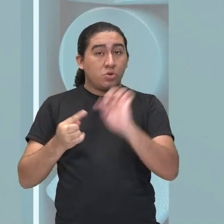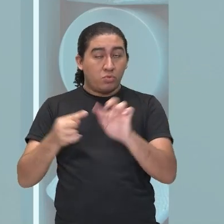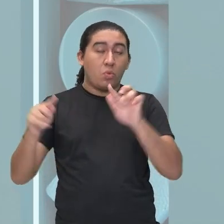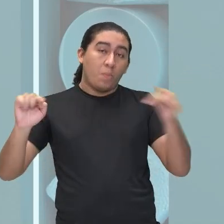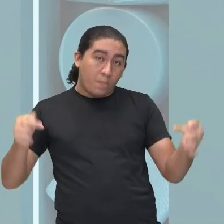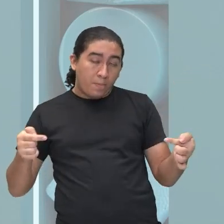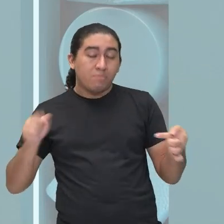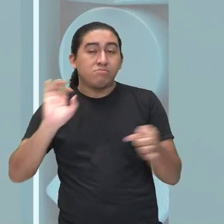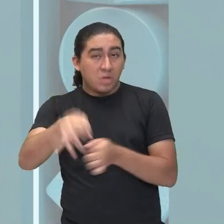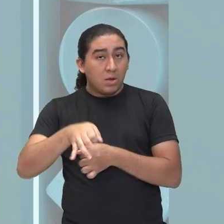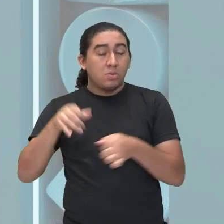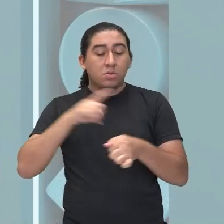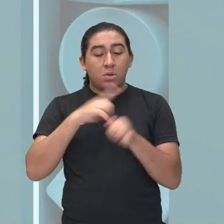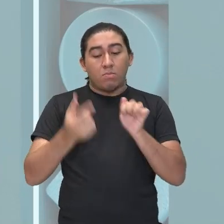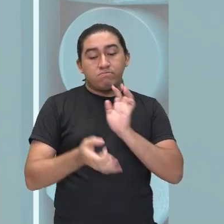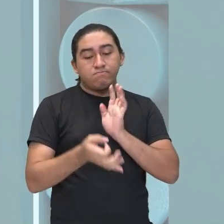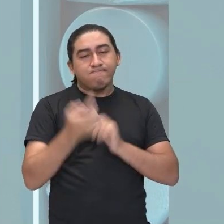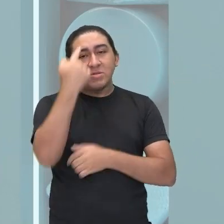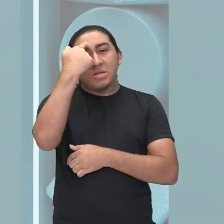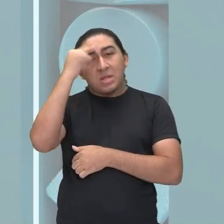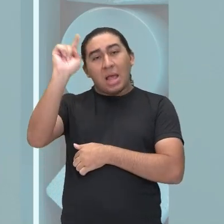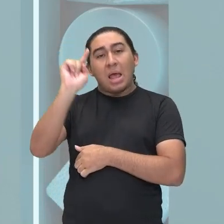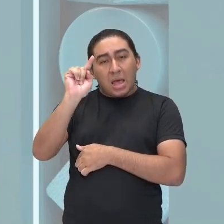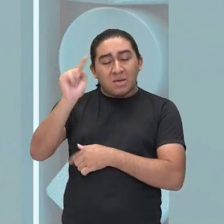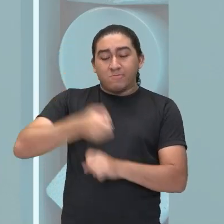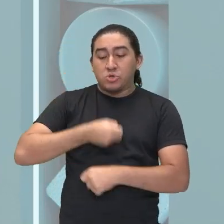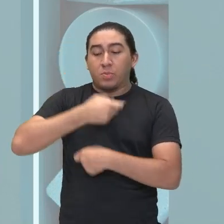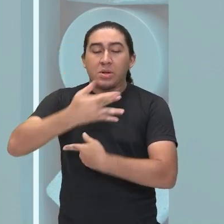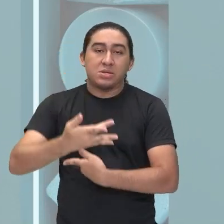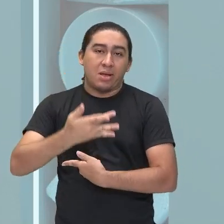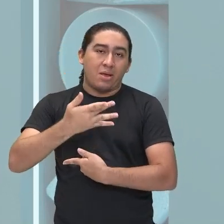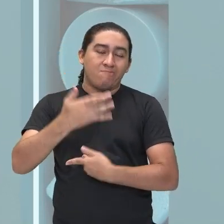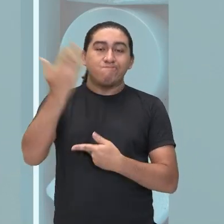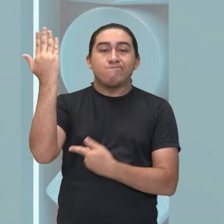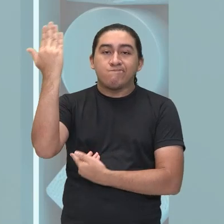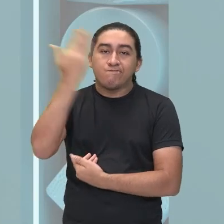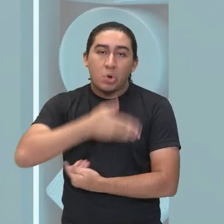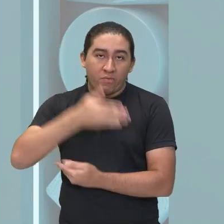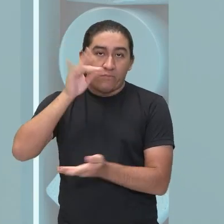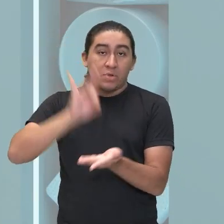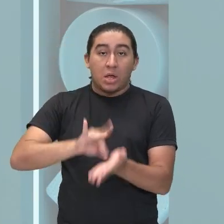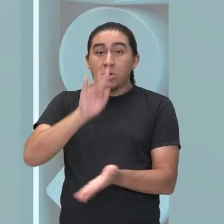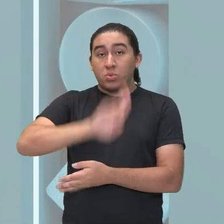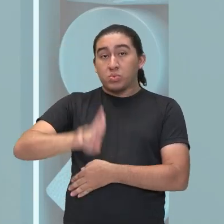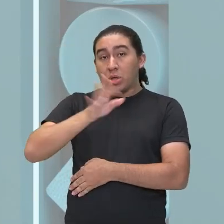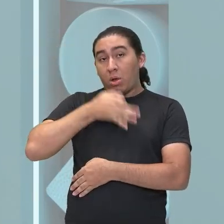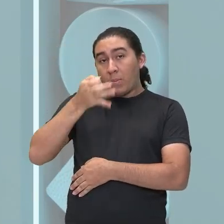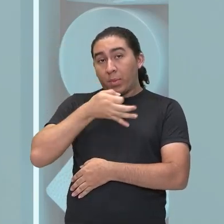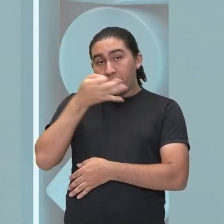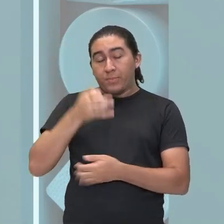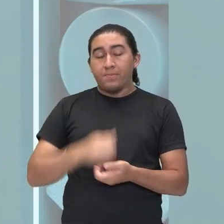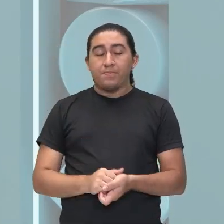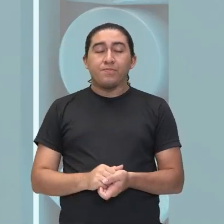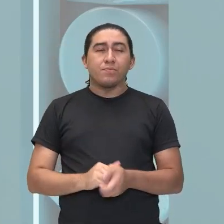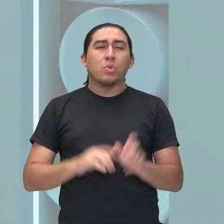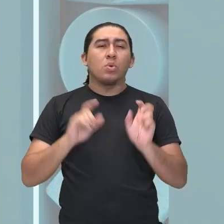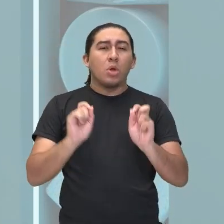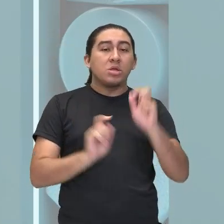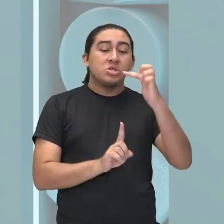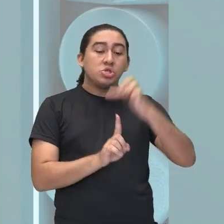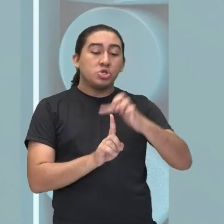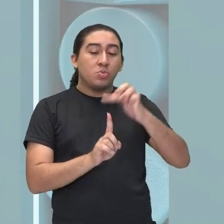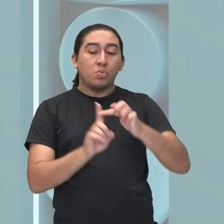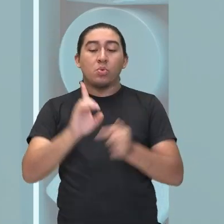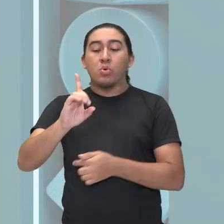expor determinada ideia que será defendida com argumentos. Então, o que é o tipo dissertativo